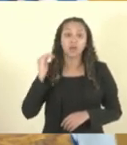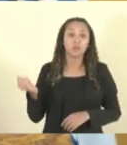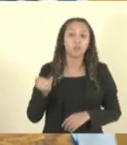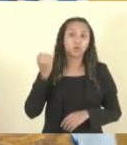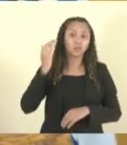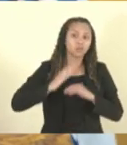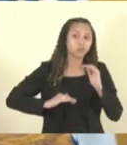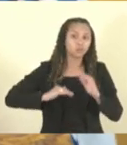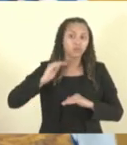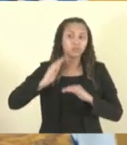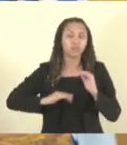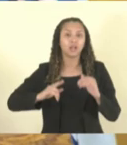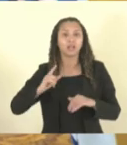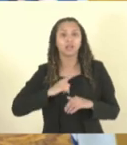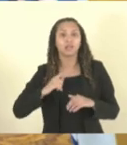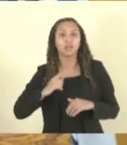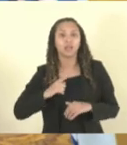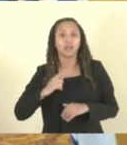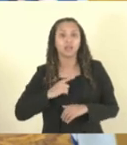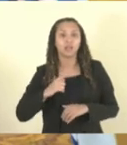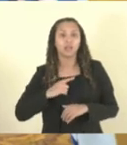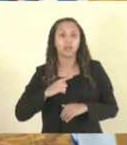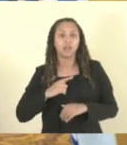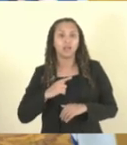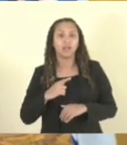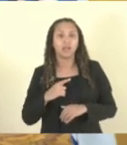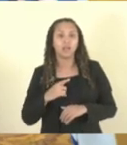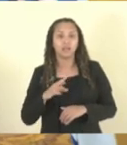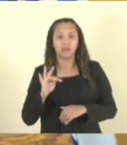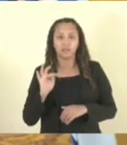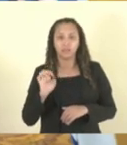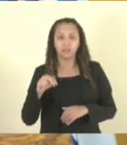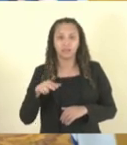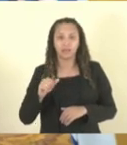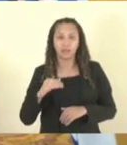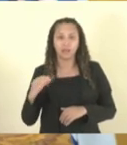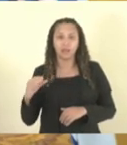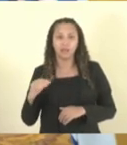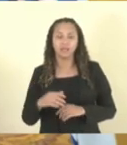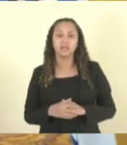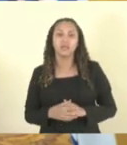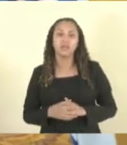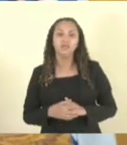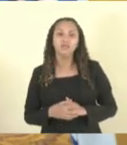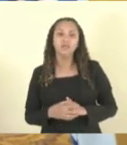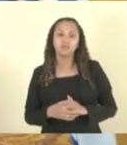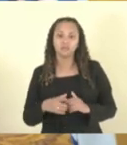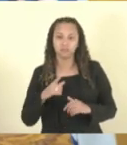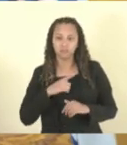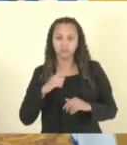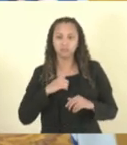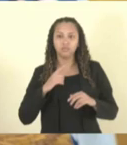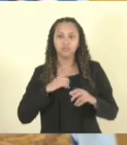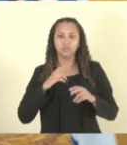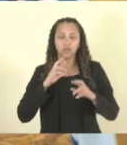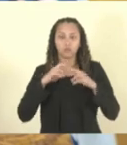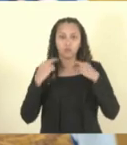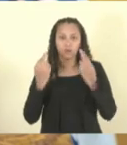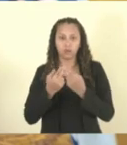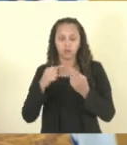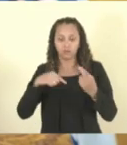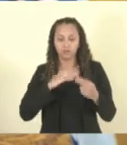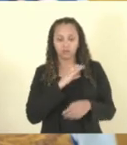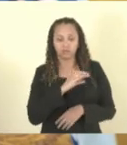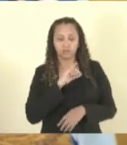temos uma divisão especializada que é a DENARC, que trabalha na repressão e entorpecentes. Nós tivemos audiência a semana passada aqui na Comissão de